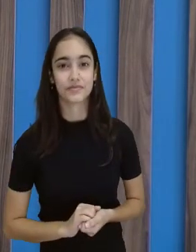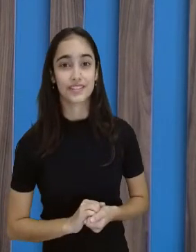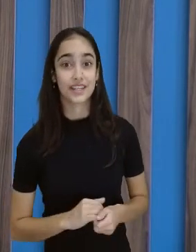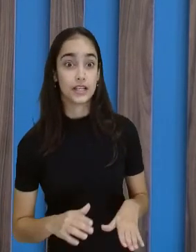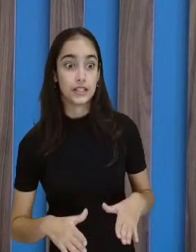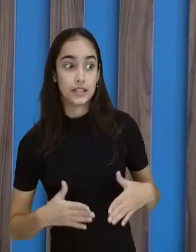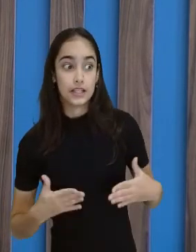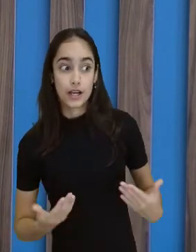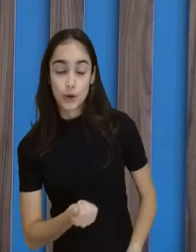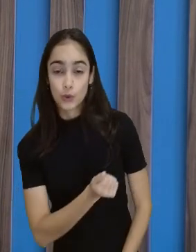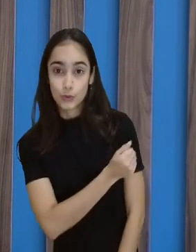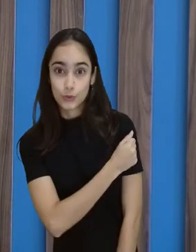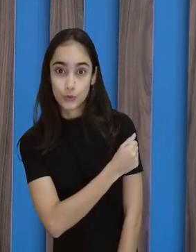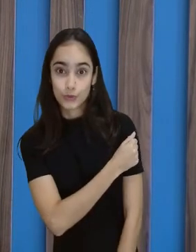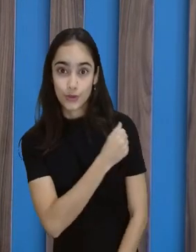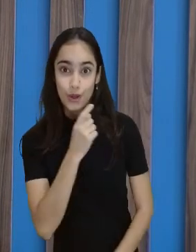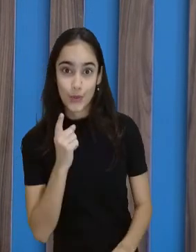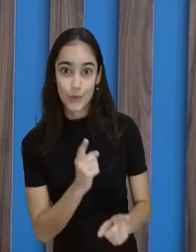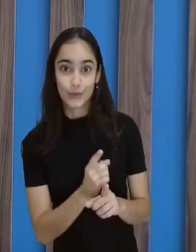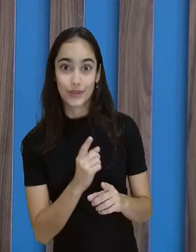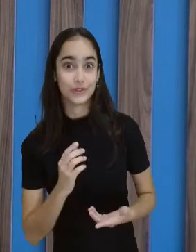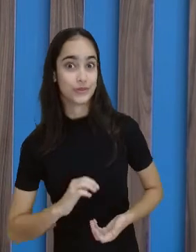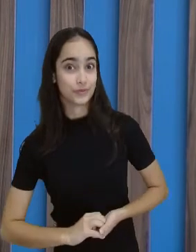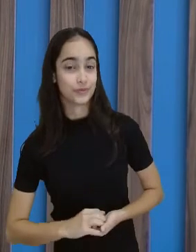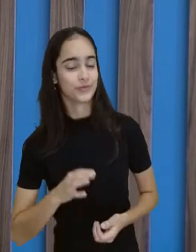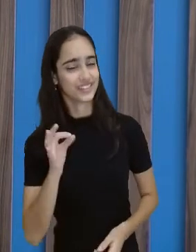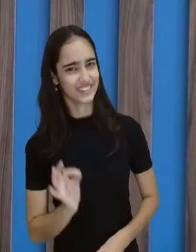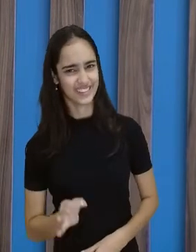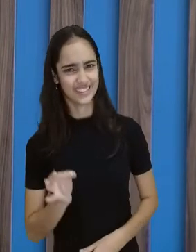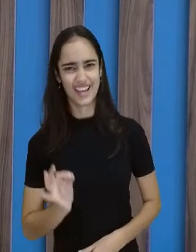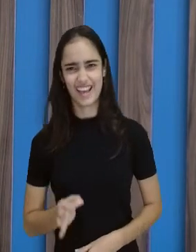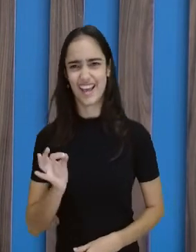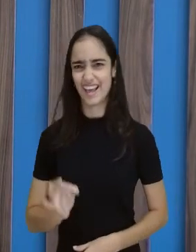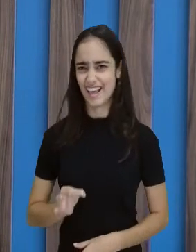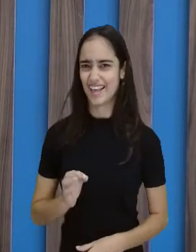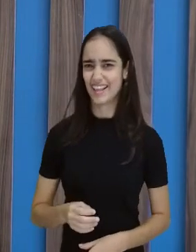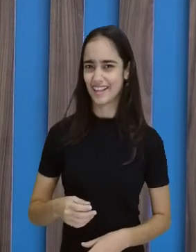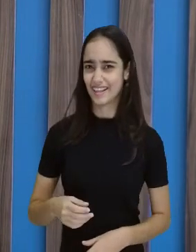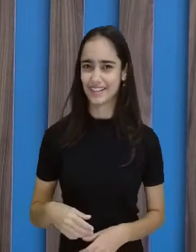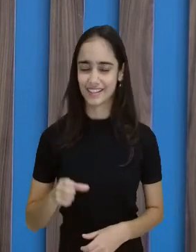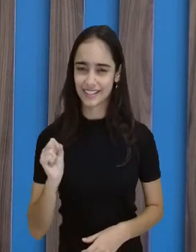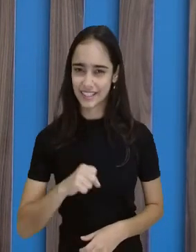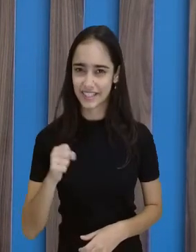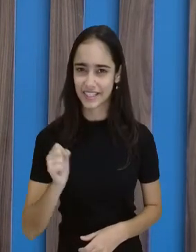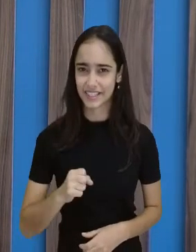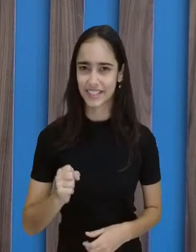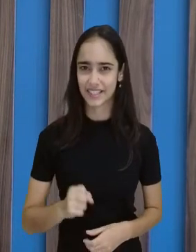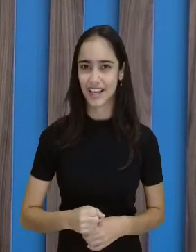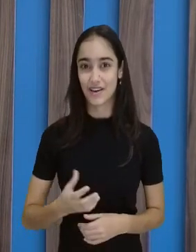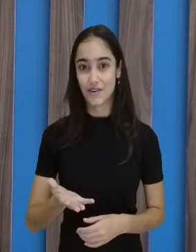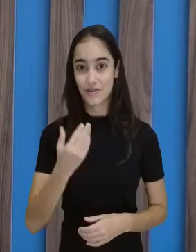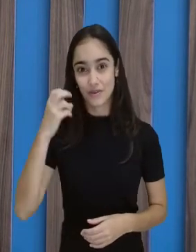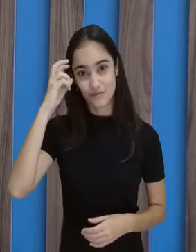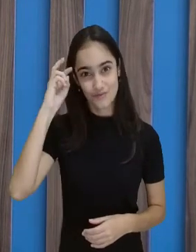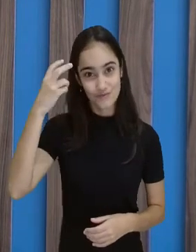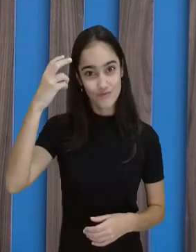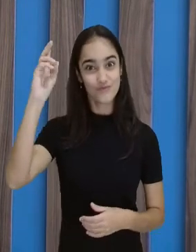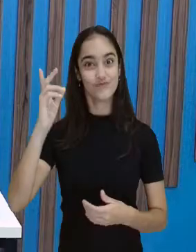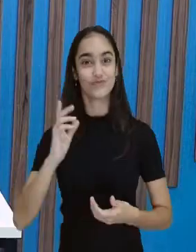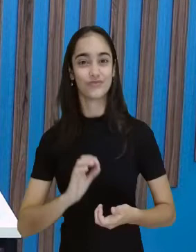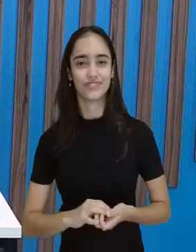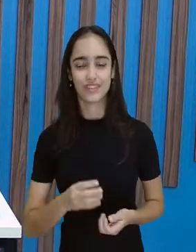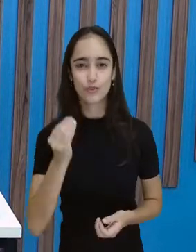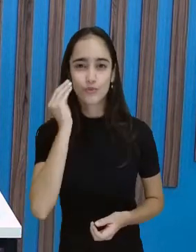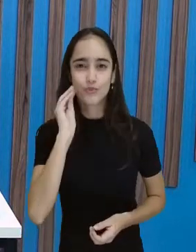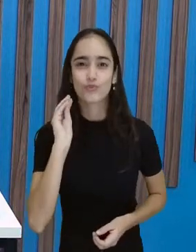estudantes descobrem? Com certeza. Depois dessa aula de hoje, não tem como não descobrir. Então, fica bem inteligente. Um cheiro